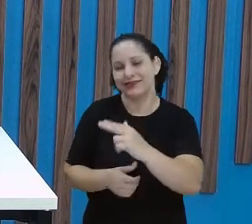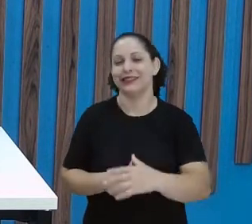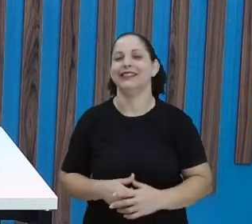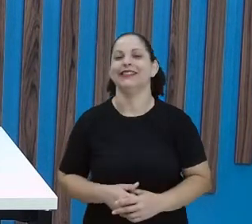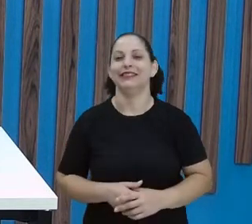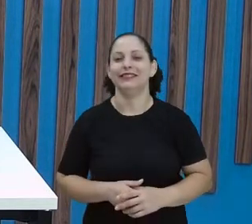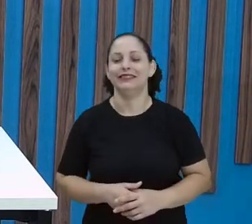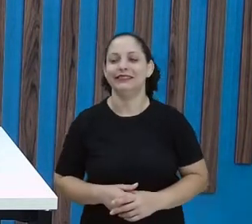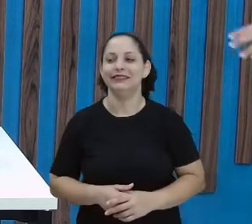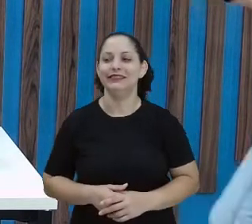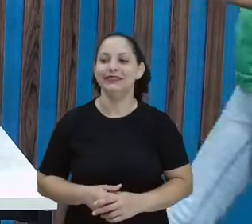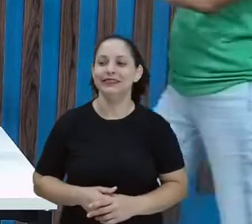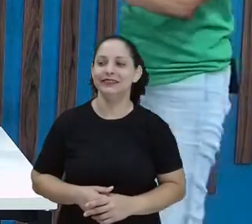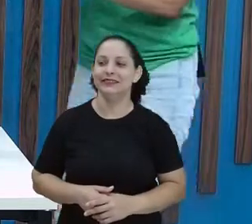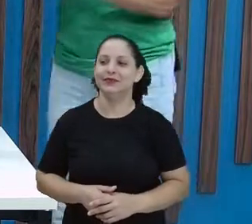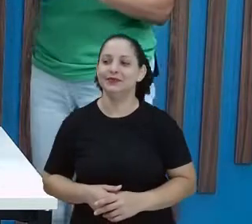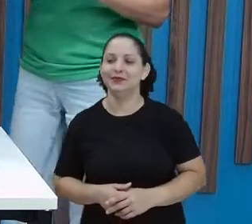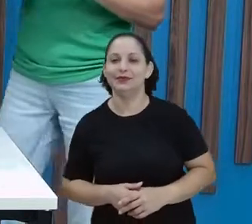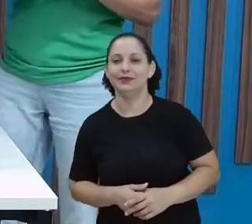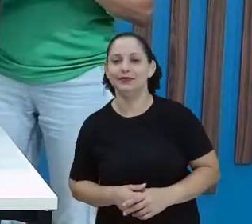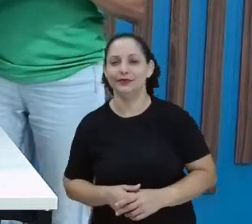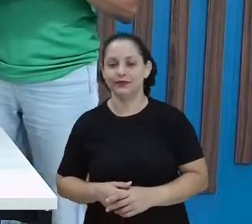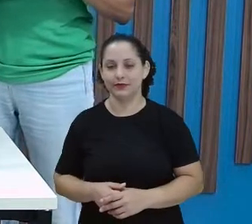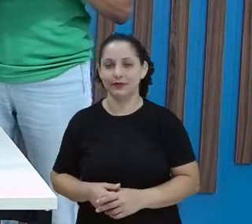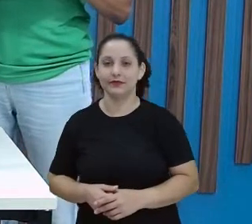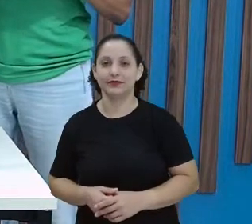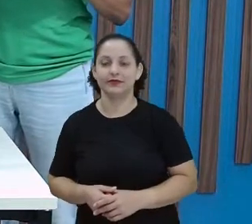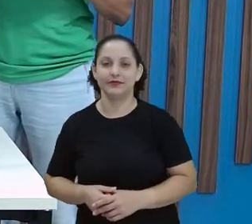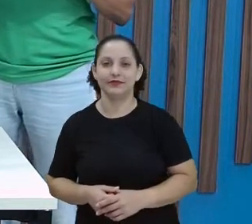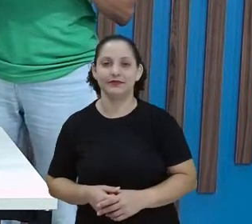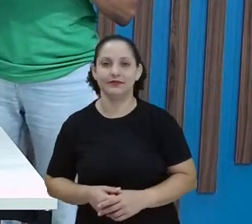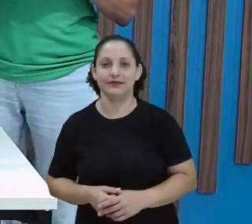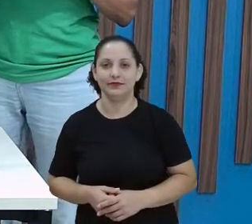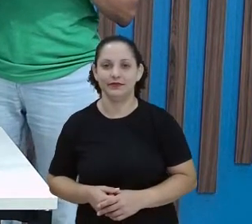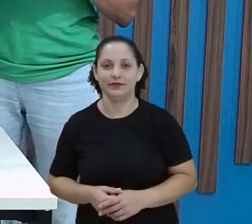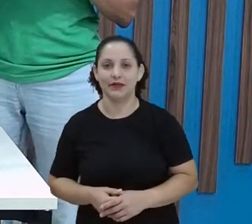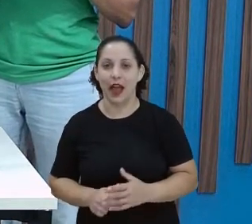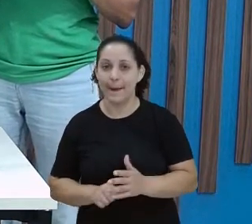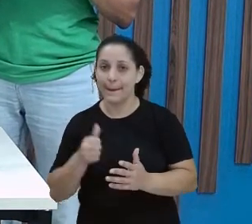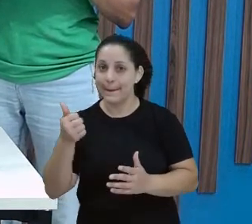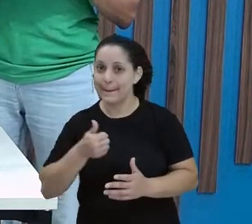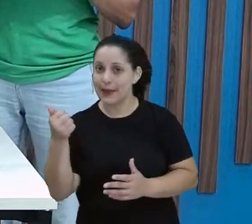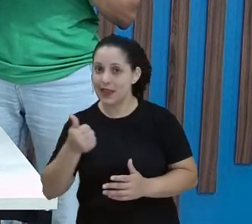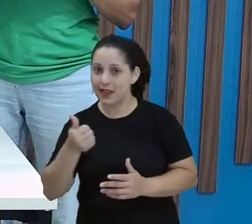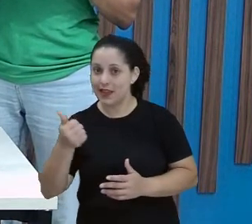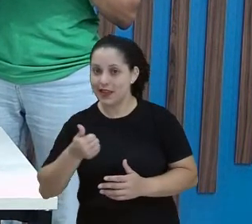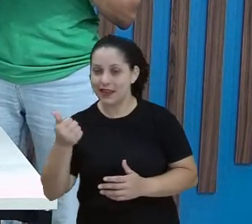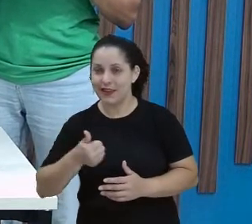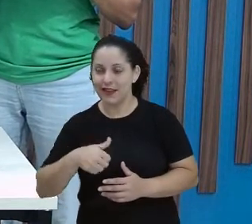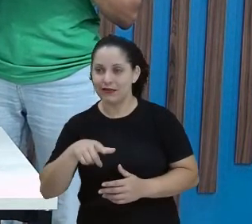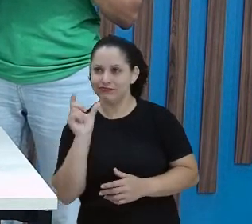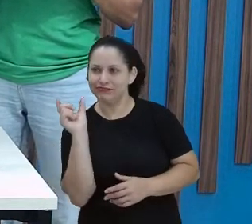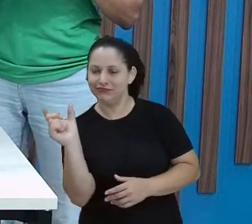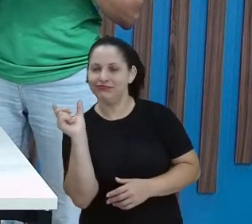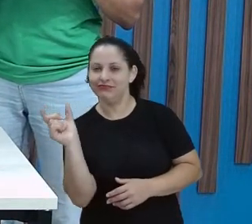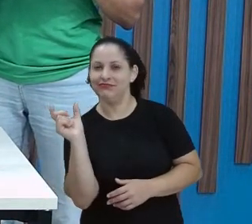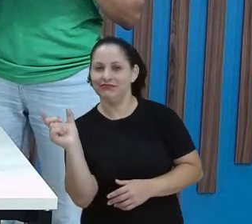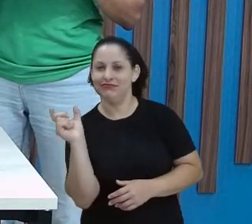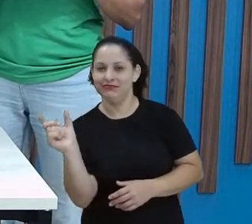E depois a gente forma. Segura aqui, olha. Vou pegar a primeira sílaba, que é composta por três letrinhas.